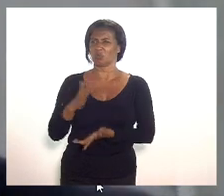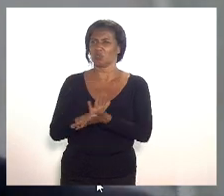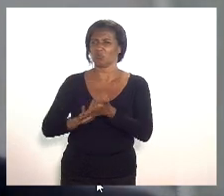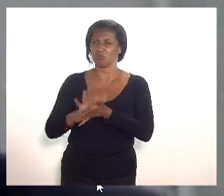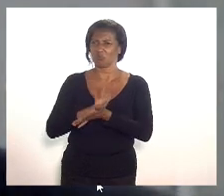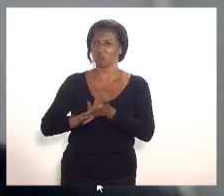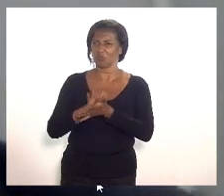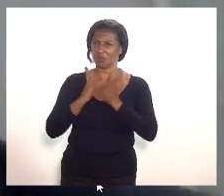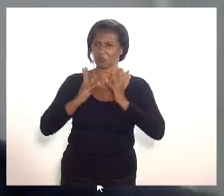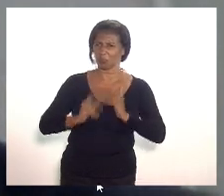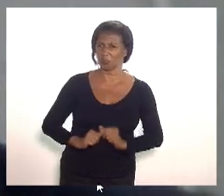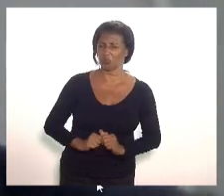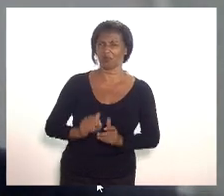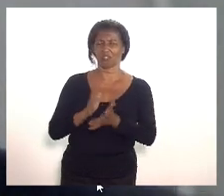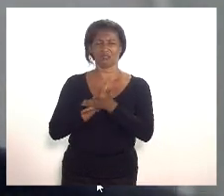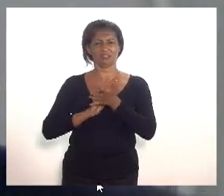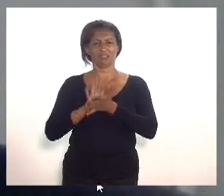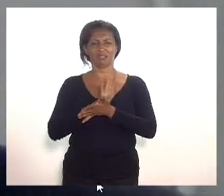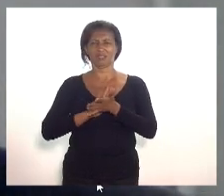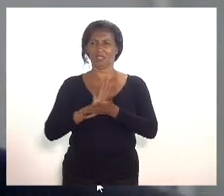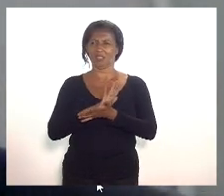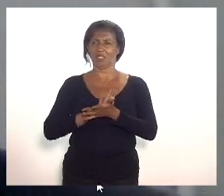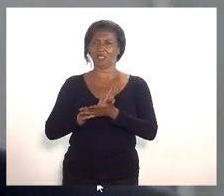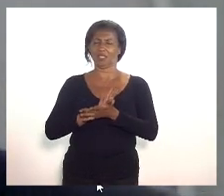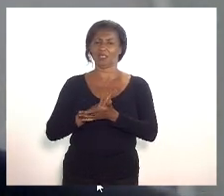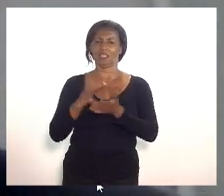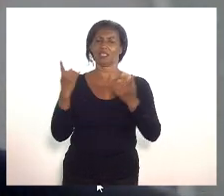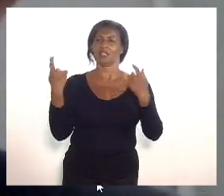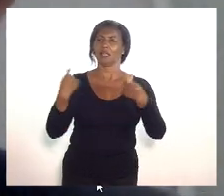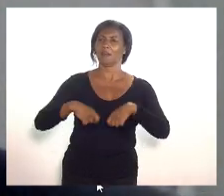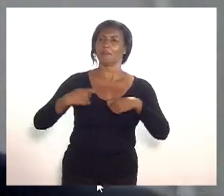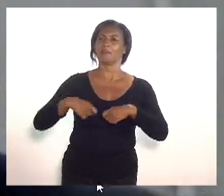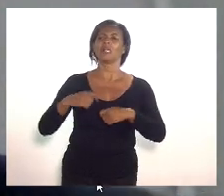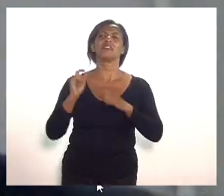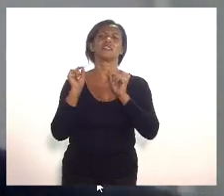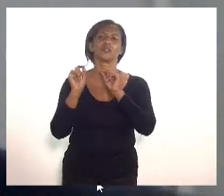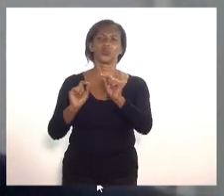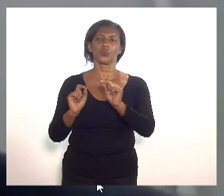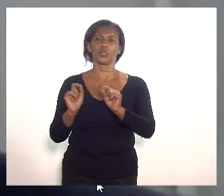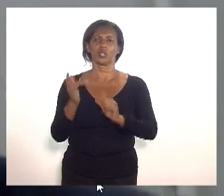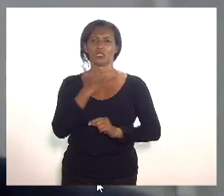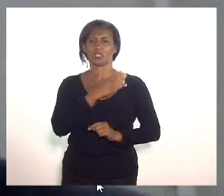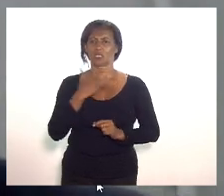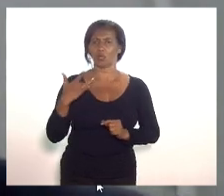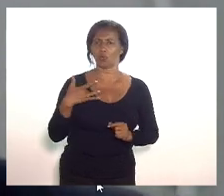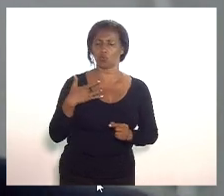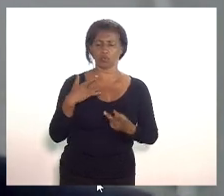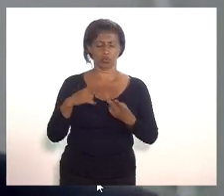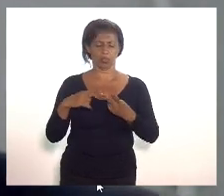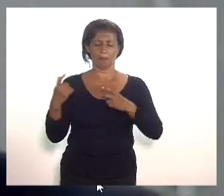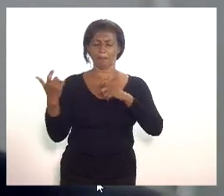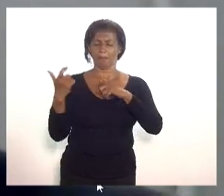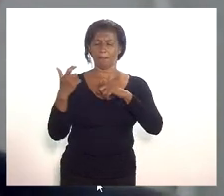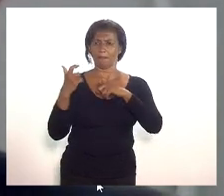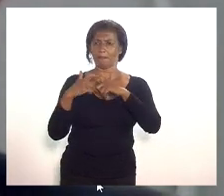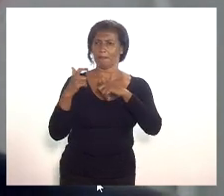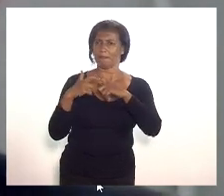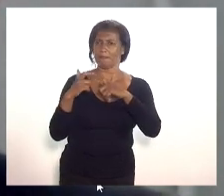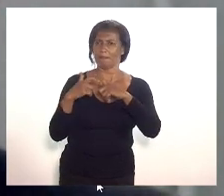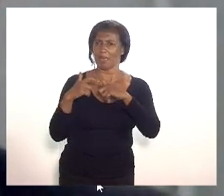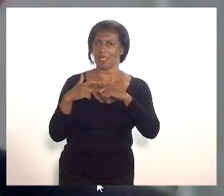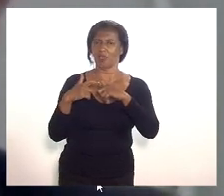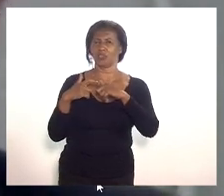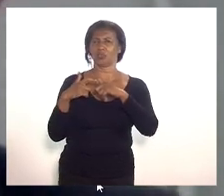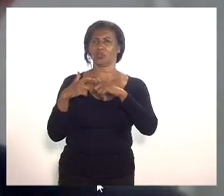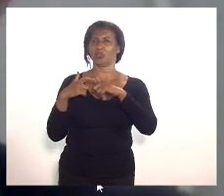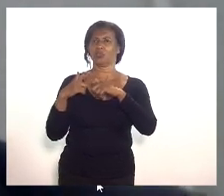sanitárias deveriam ter por exemplo a presença de enfermeiros de médicos para poder promover ali